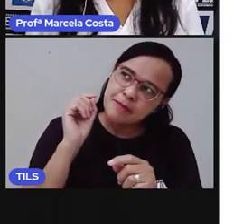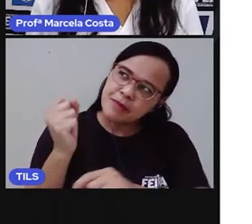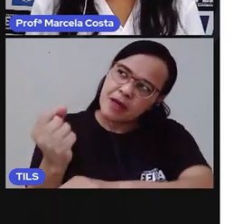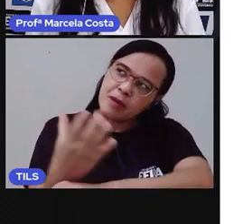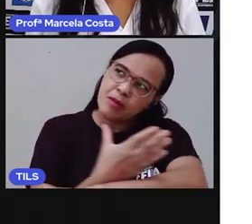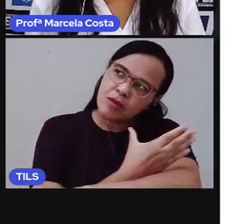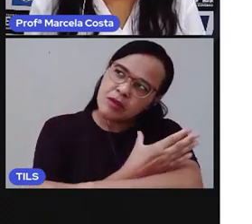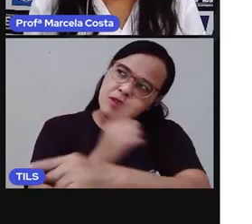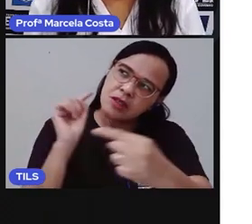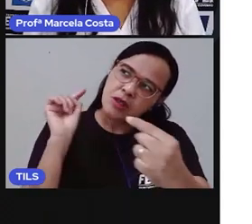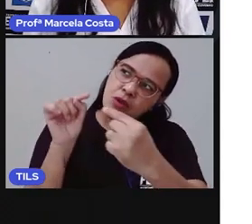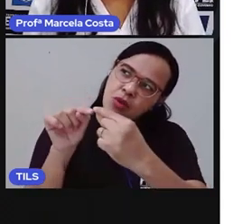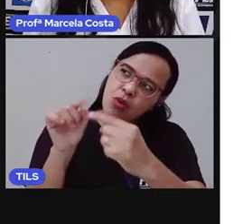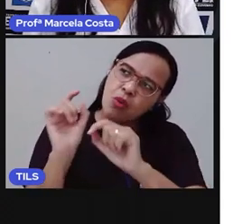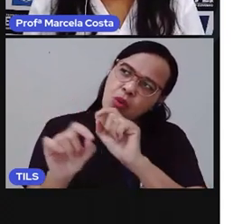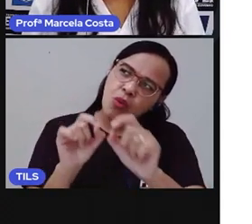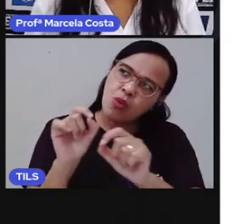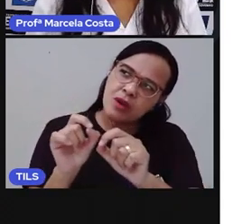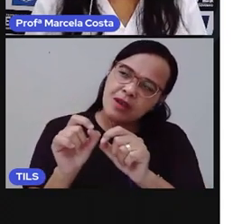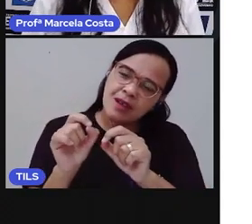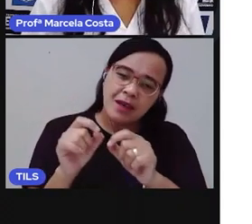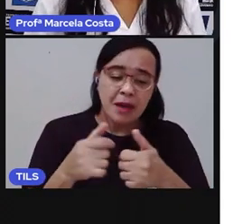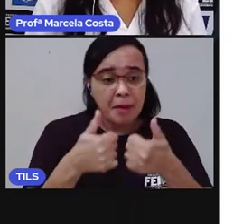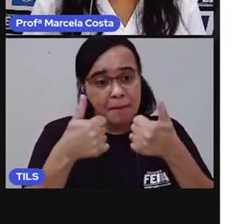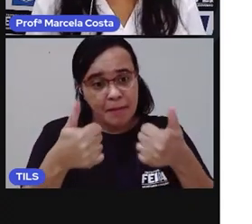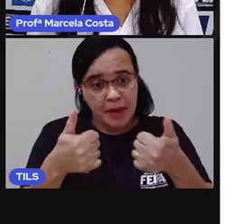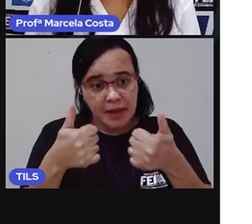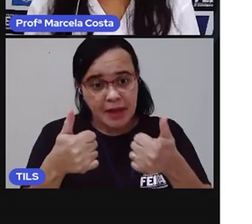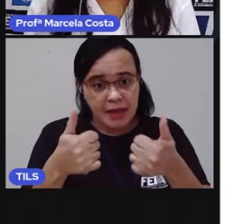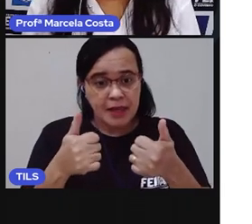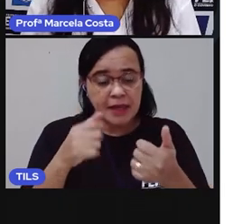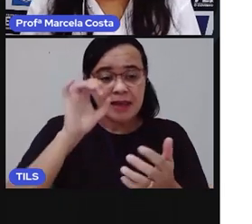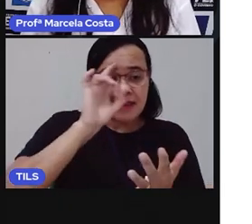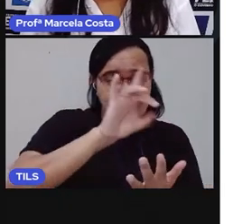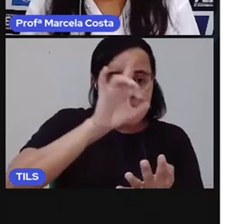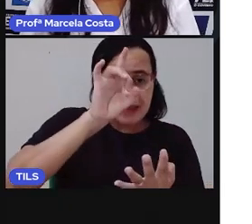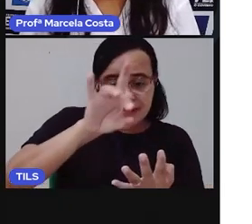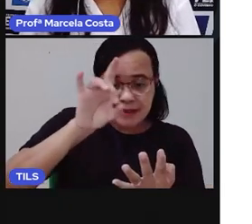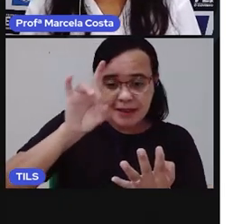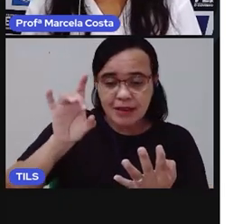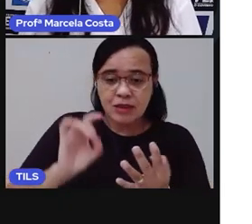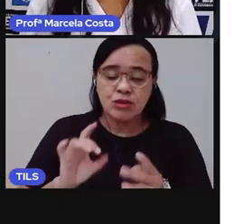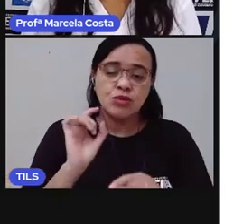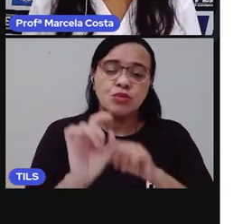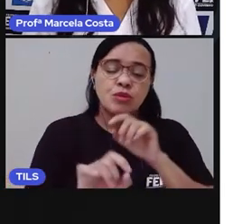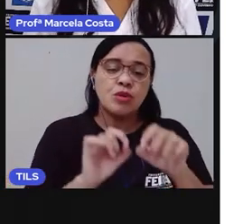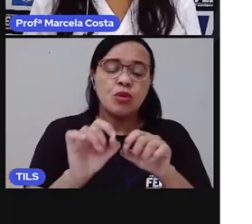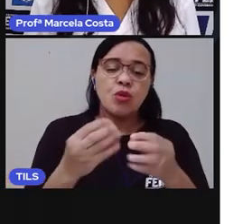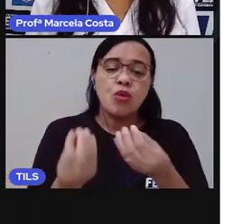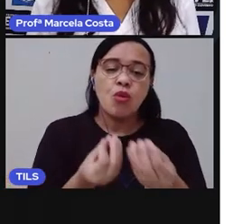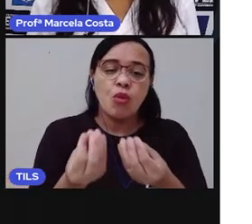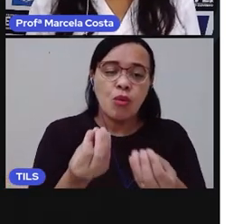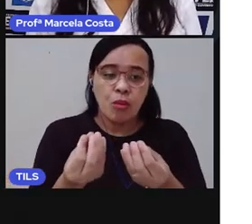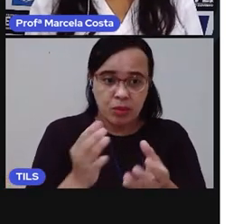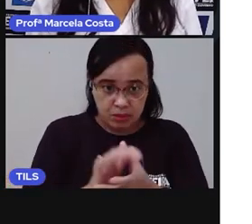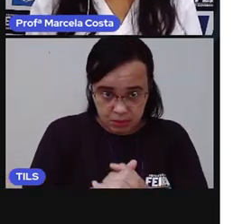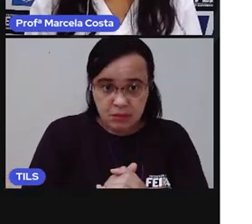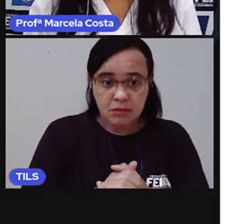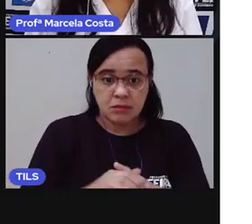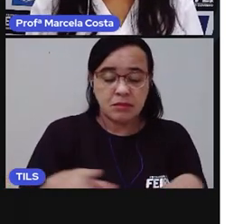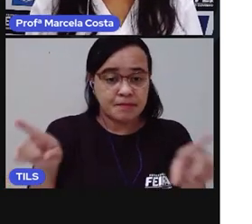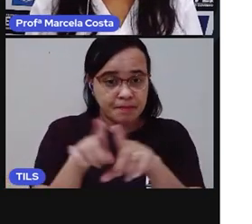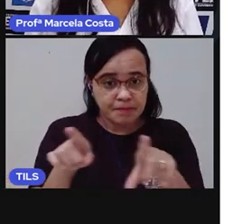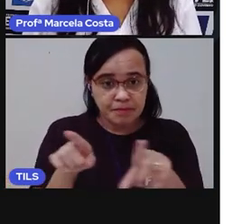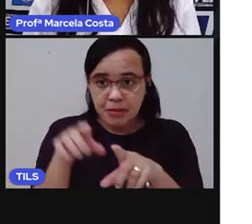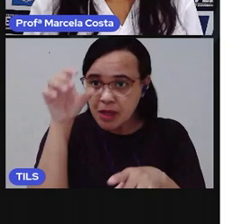a lidar bem com elas, entendendo que cada um tem uma função. Também vai aprender a